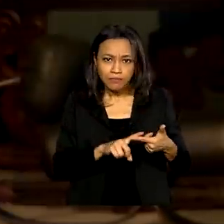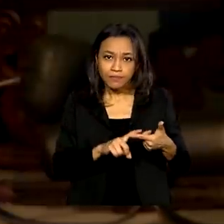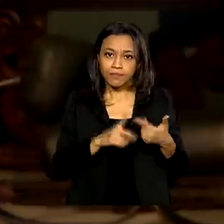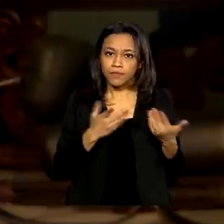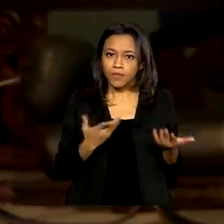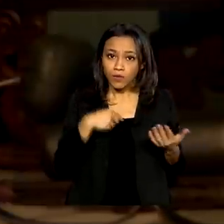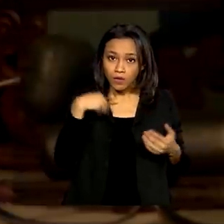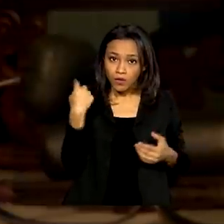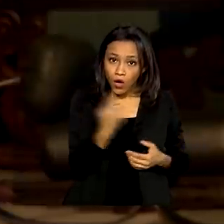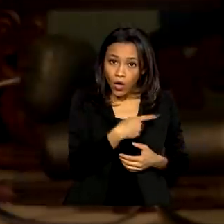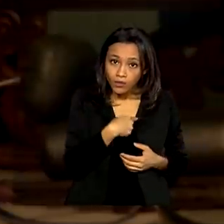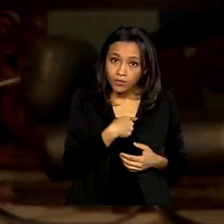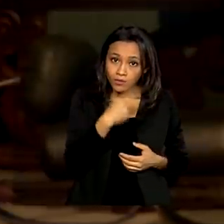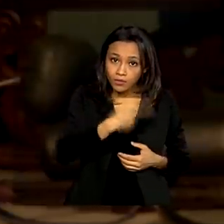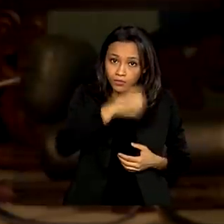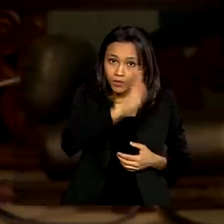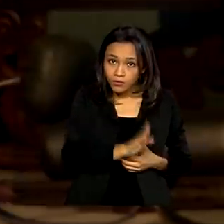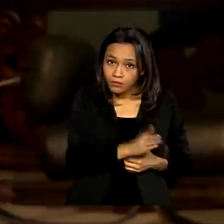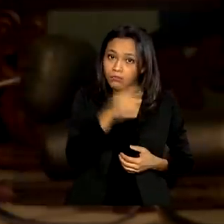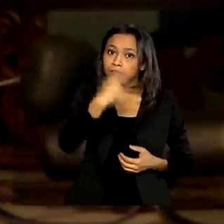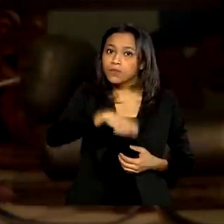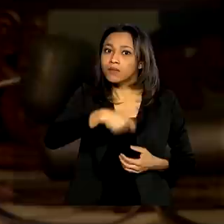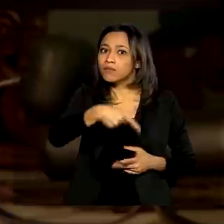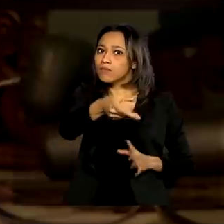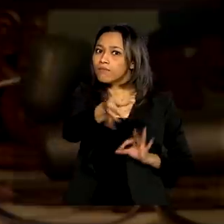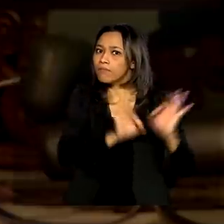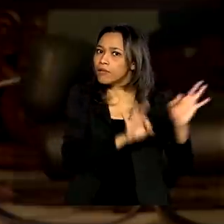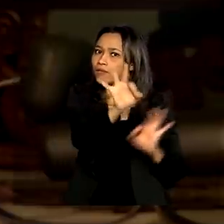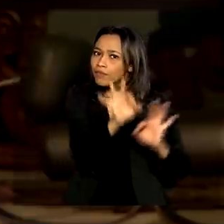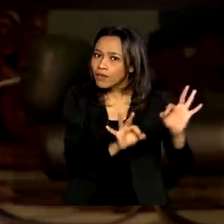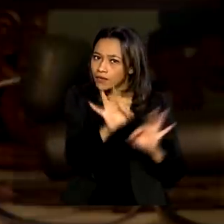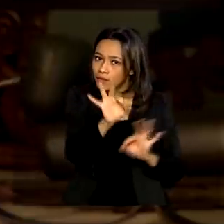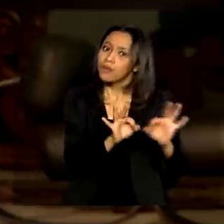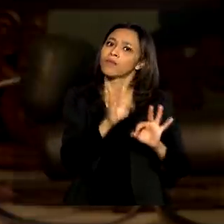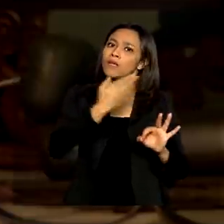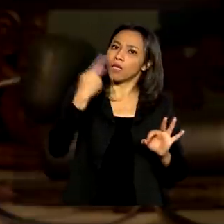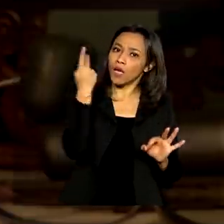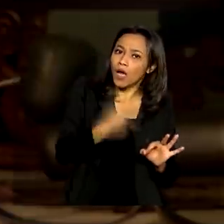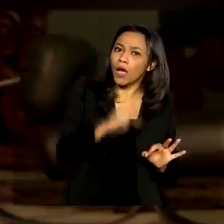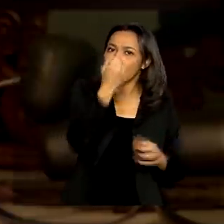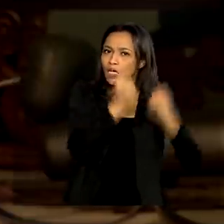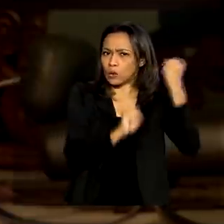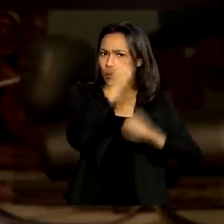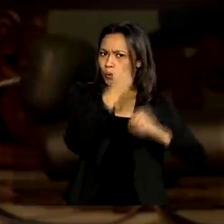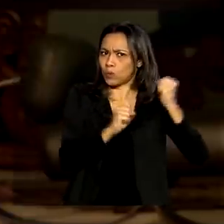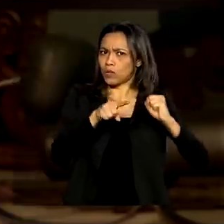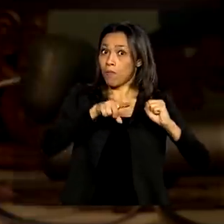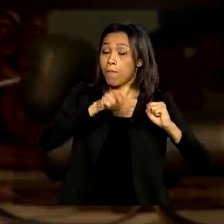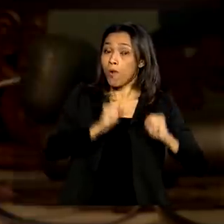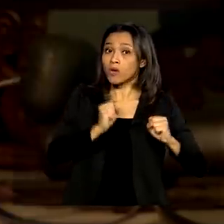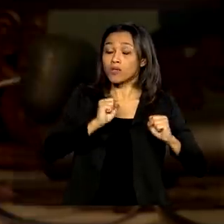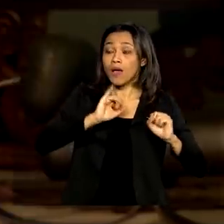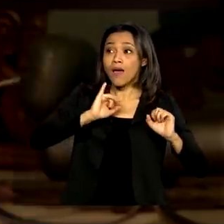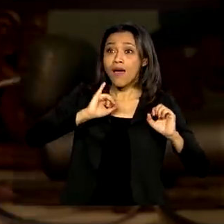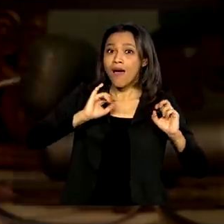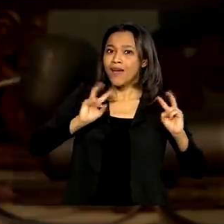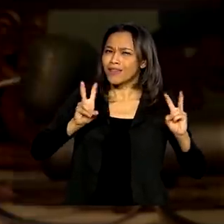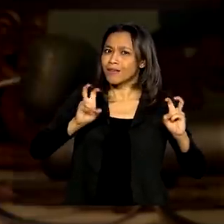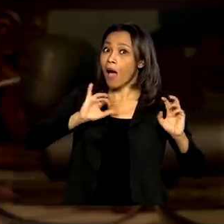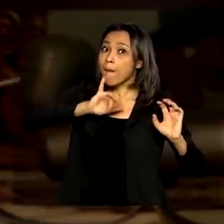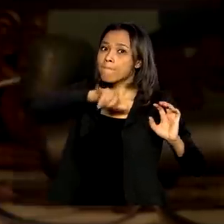nós precisamos nos preparar aqui no Brasil para que as nossas indústrias possam, entre aspas, aproveitar essa